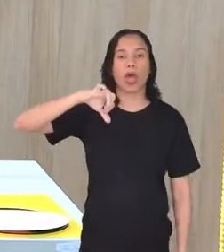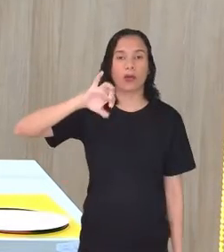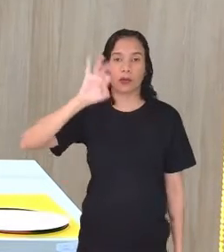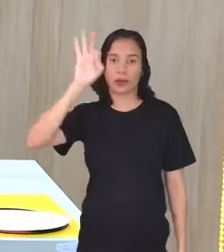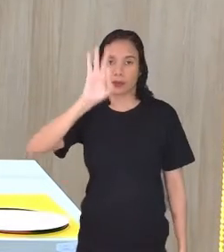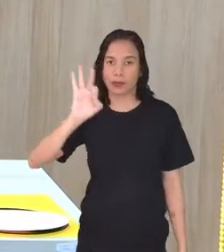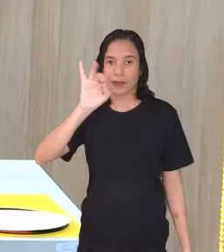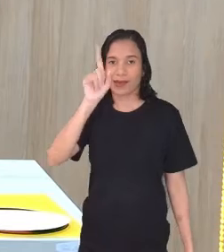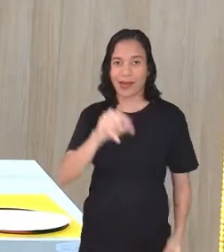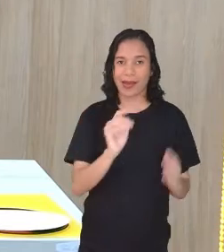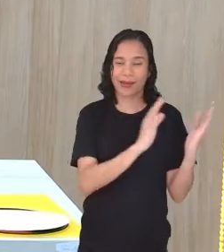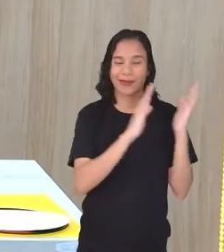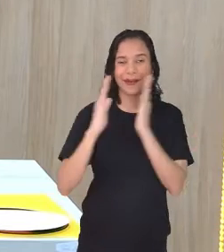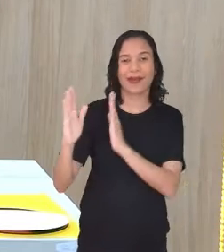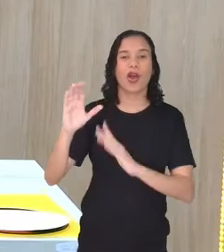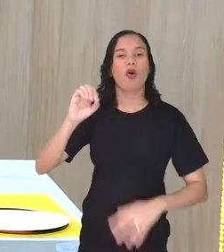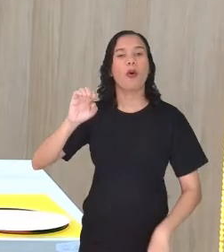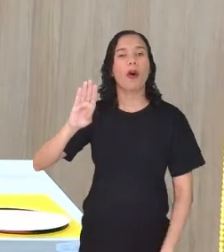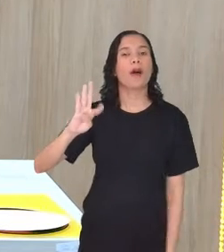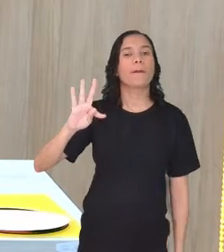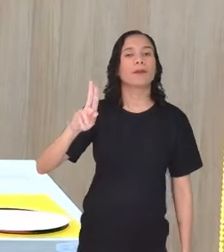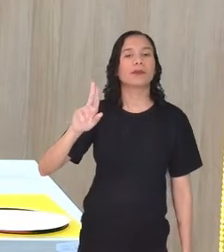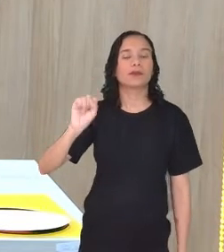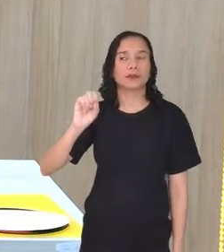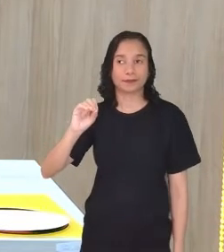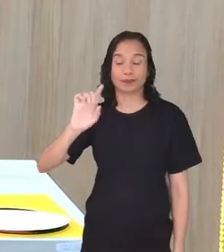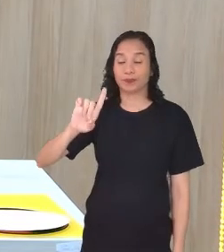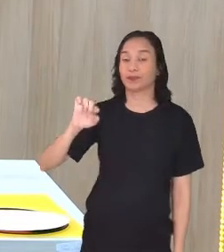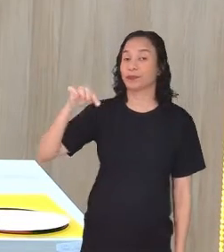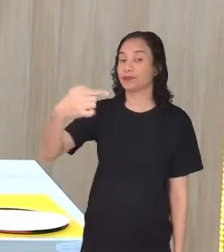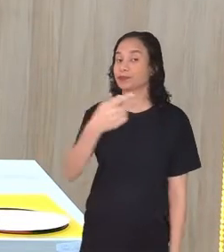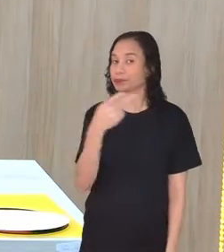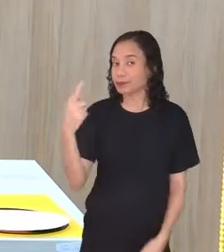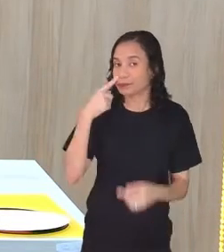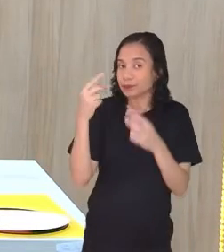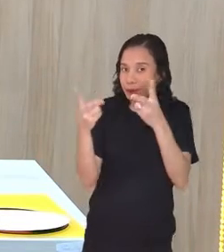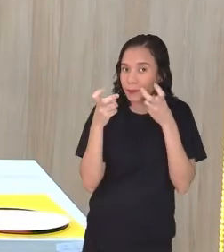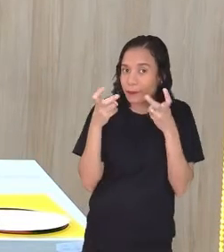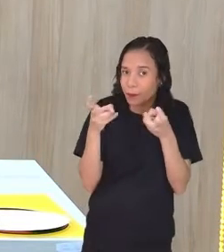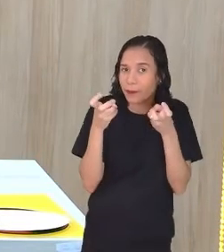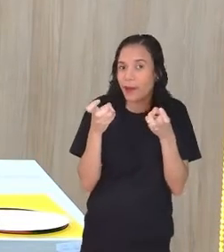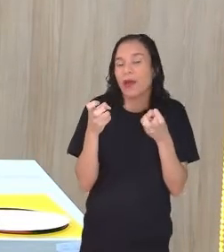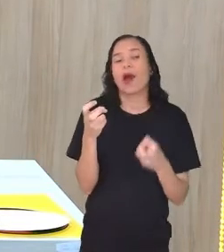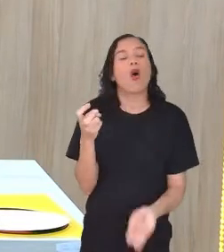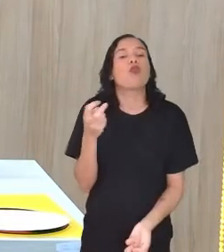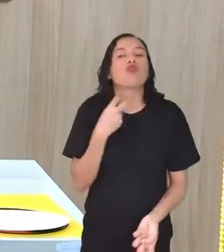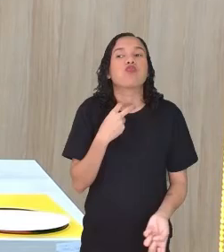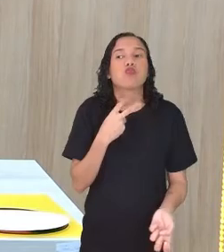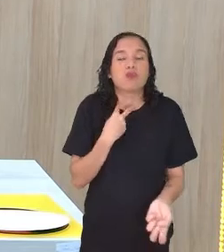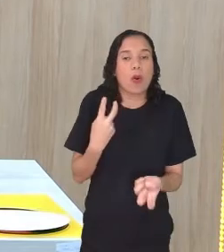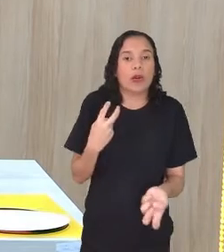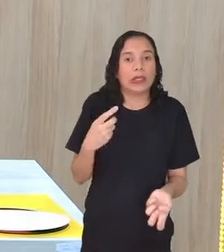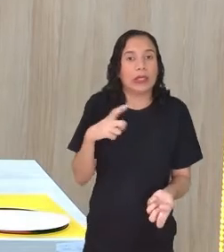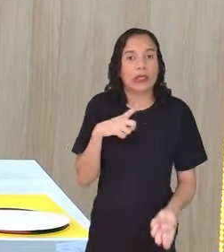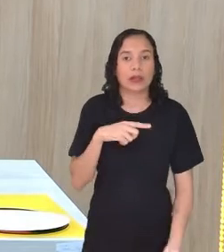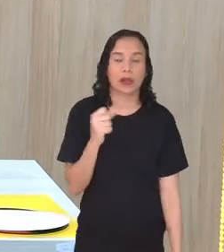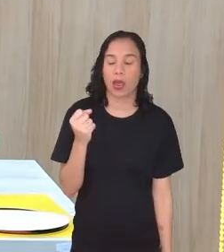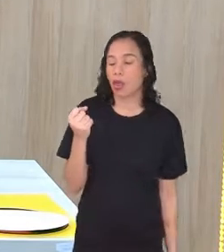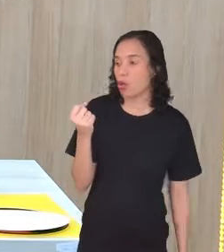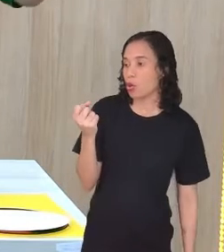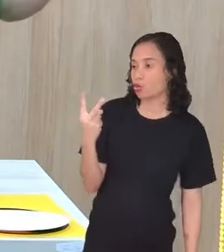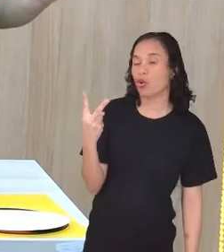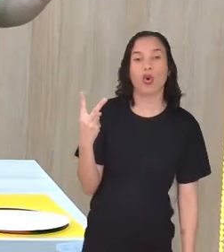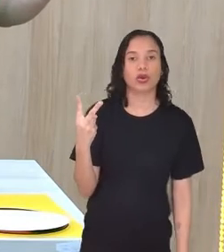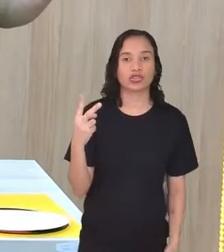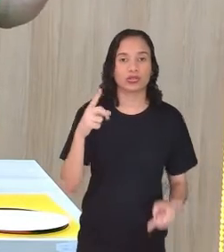um triângulo obtuso. E mais tarde, vocês vão ver que eu não posso ter dois ângulos